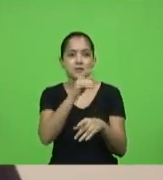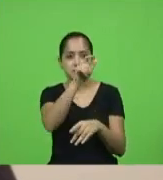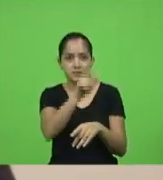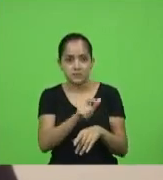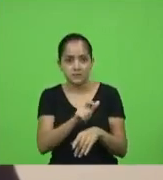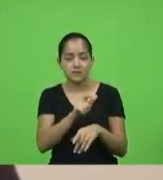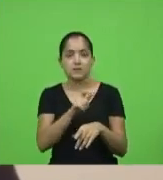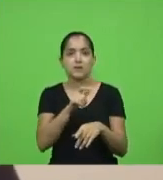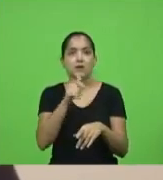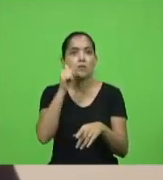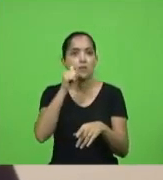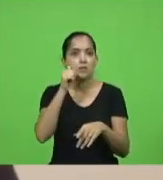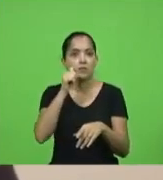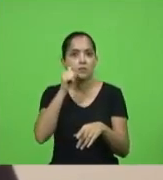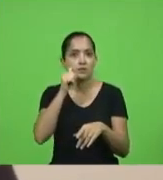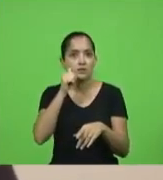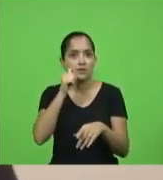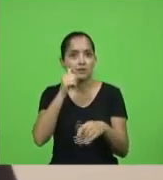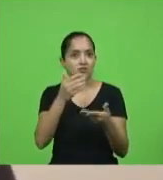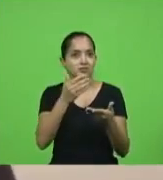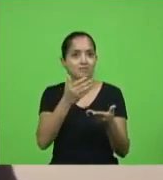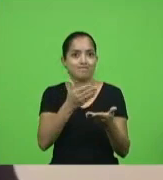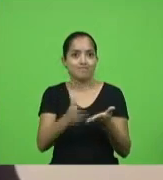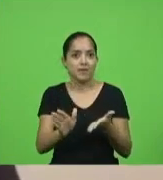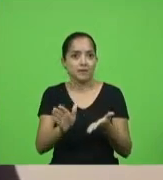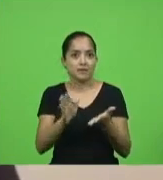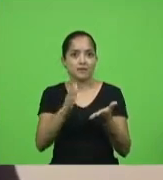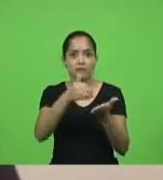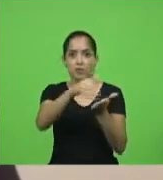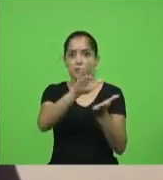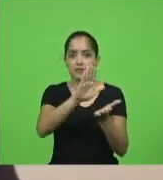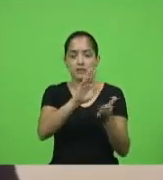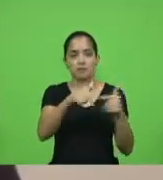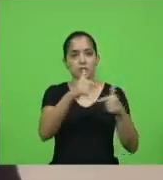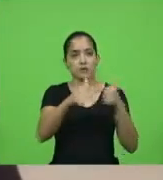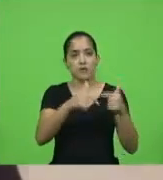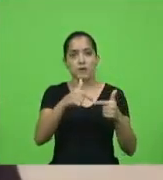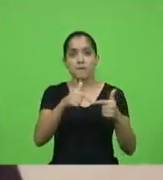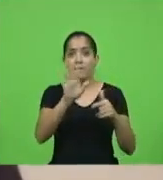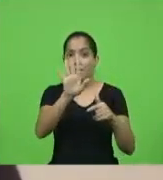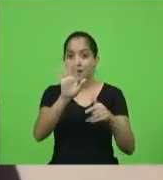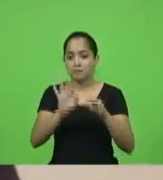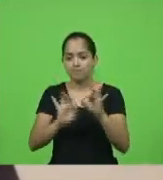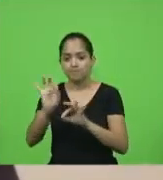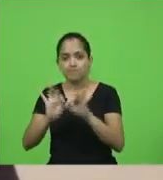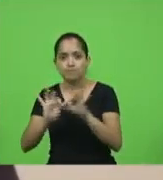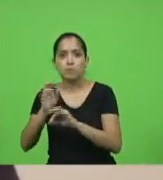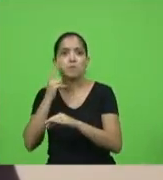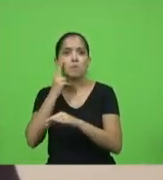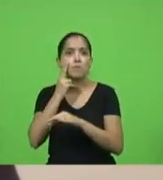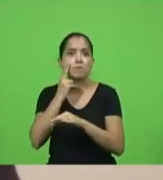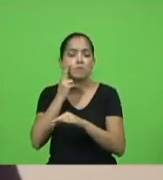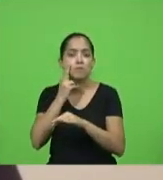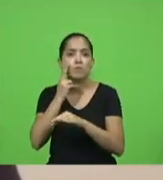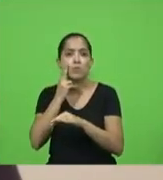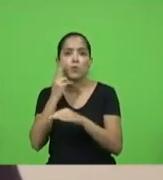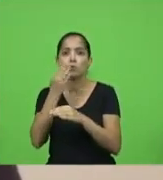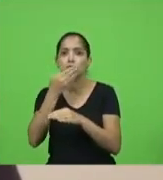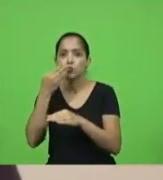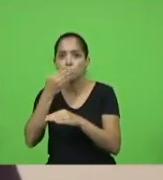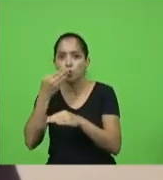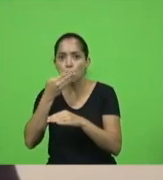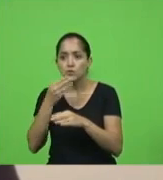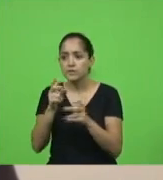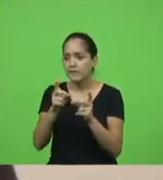emprego e ela começou a fazer bolos e doces para vender para vender e sustentar a sua família e